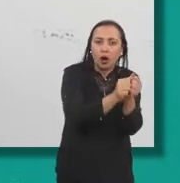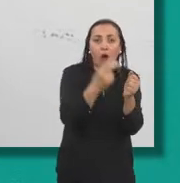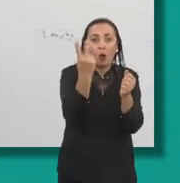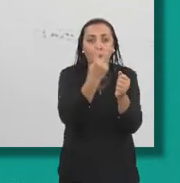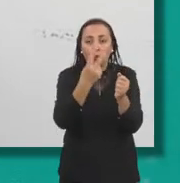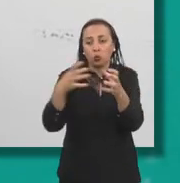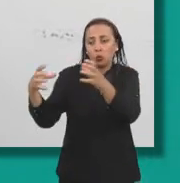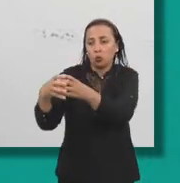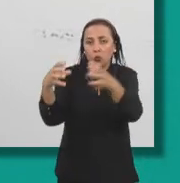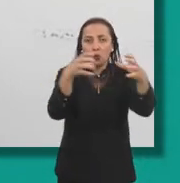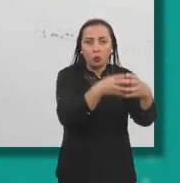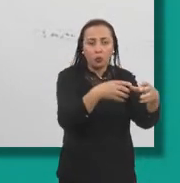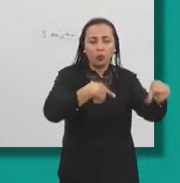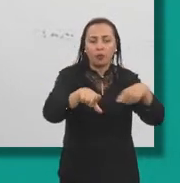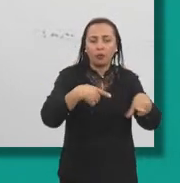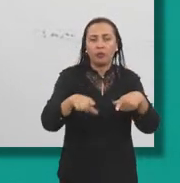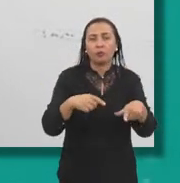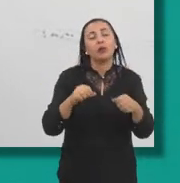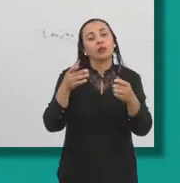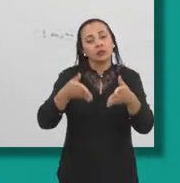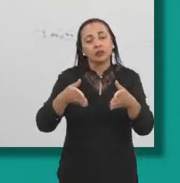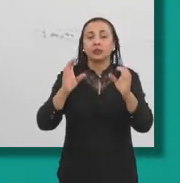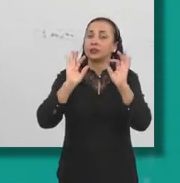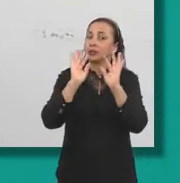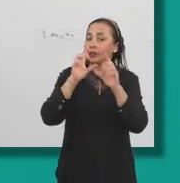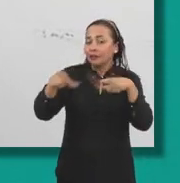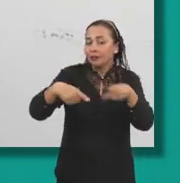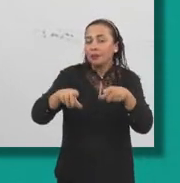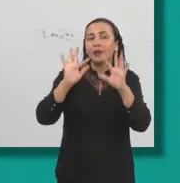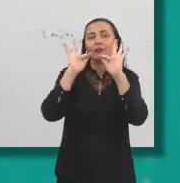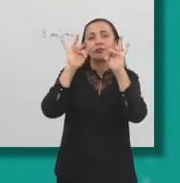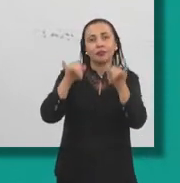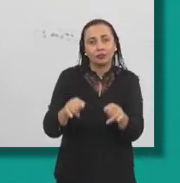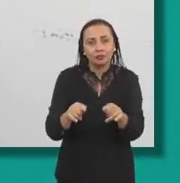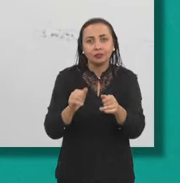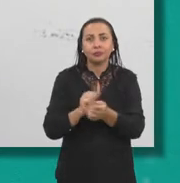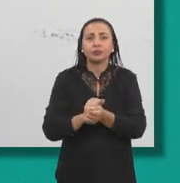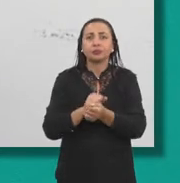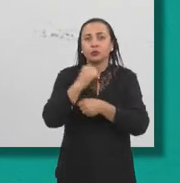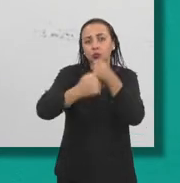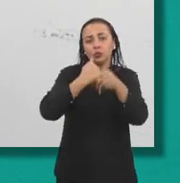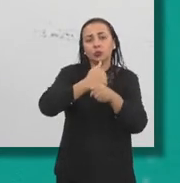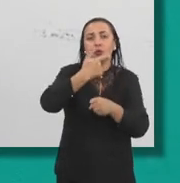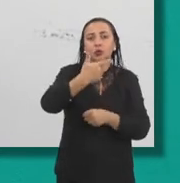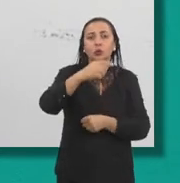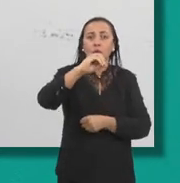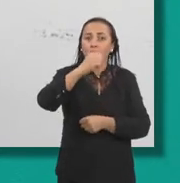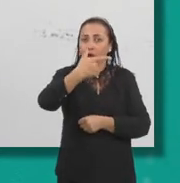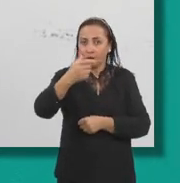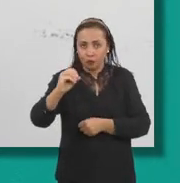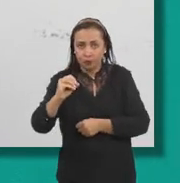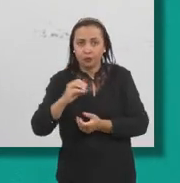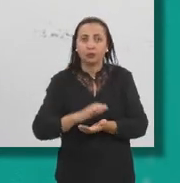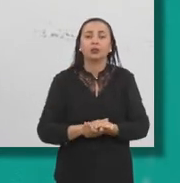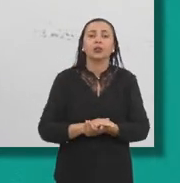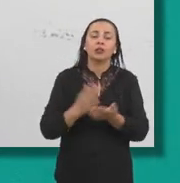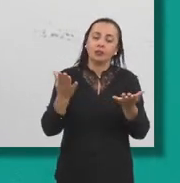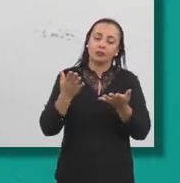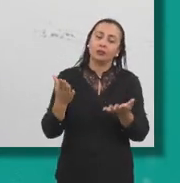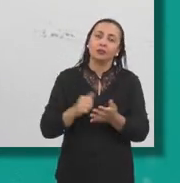trabalhos e esse trabalho foi finalizado no ano de 2020 e